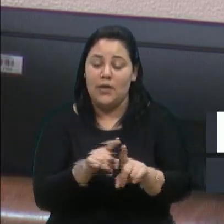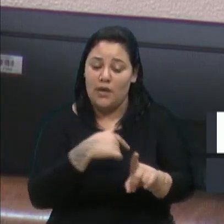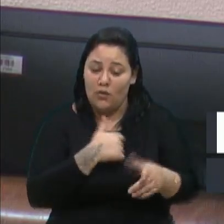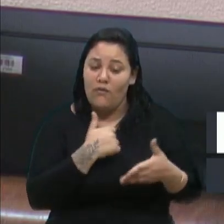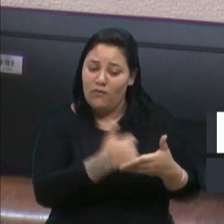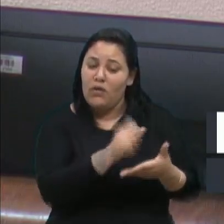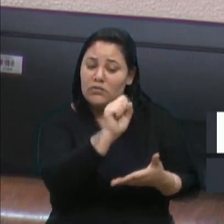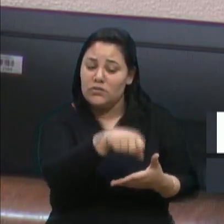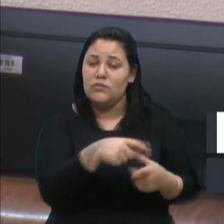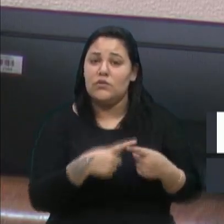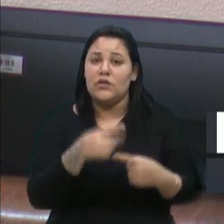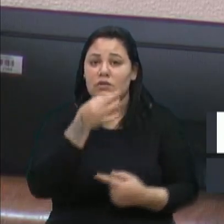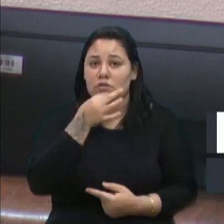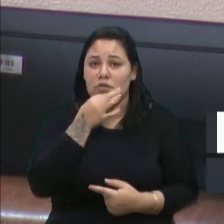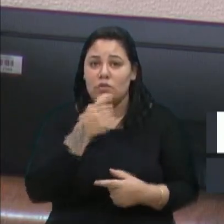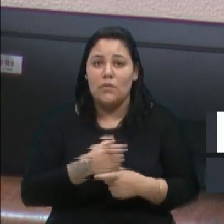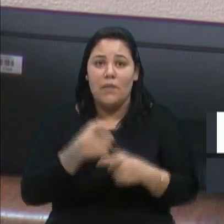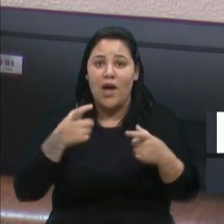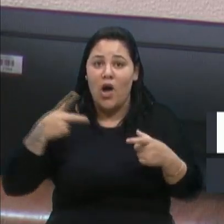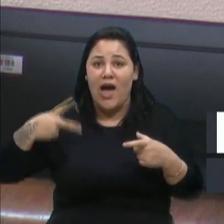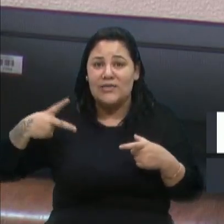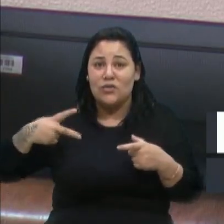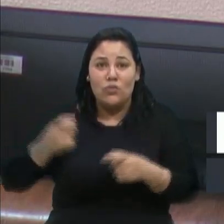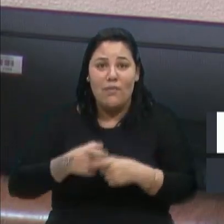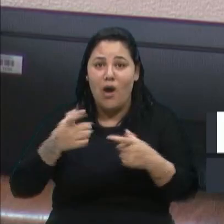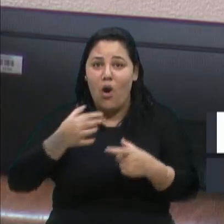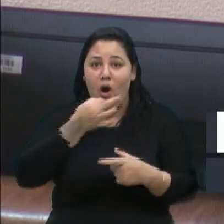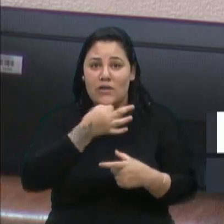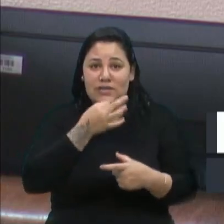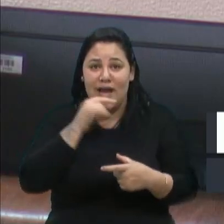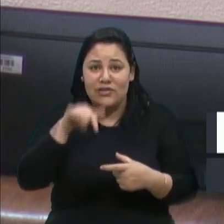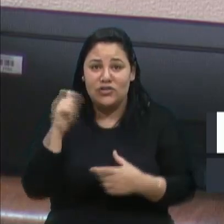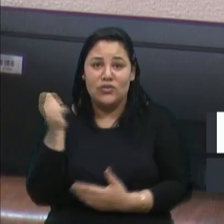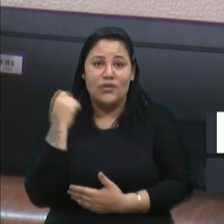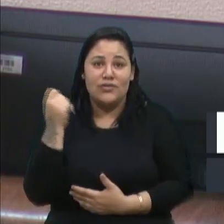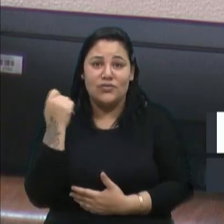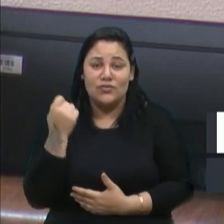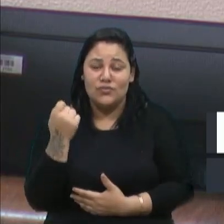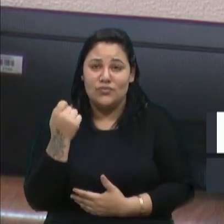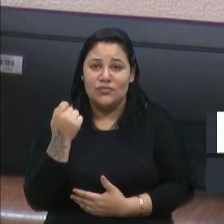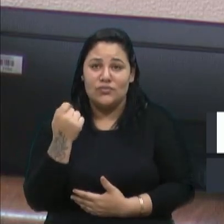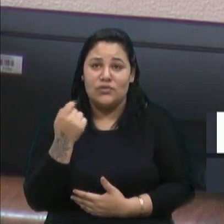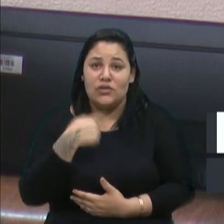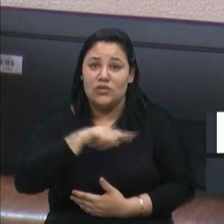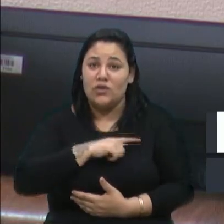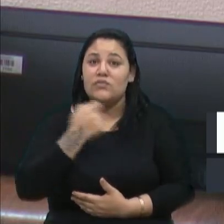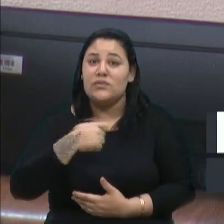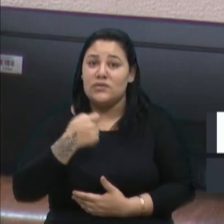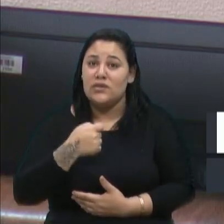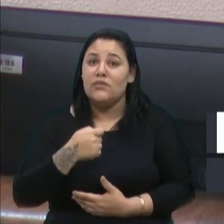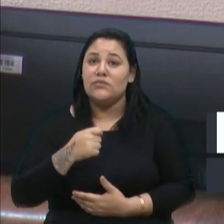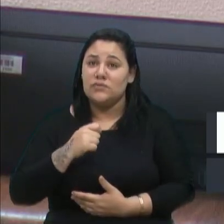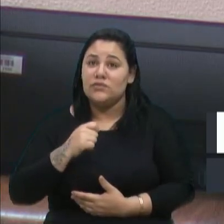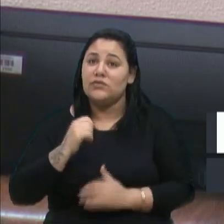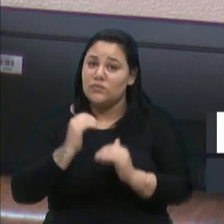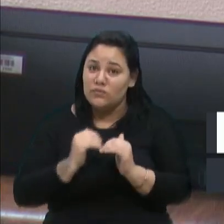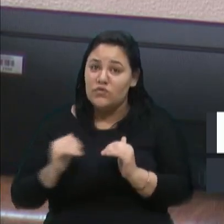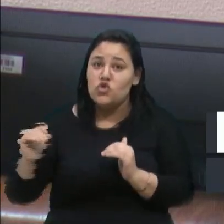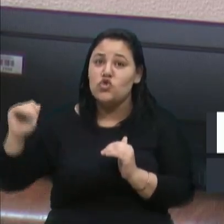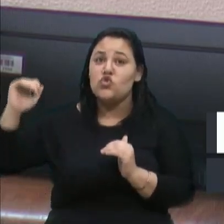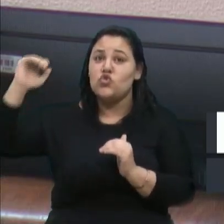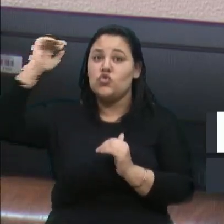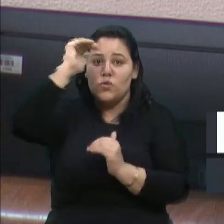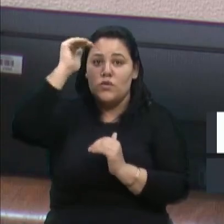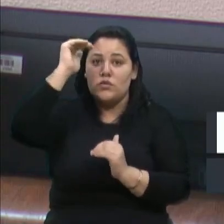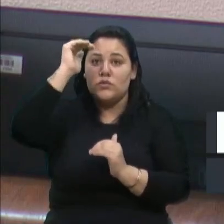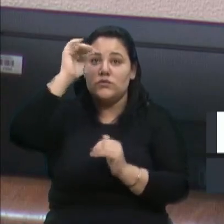Caxias do Sul é a segunda maior cidade do estado do Rio Grande do Sul. E nós precisamos colocar ela num outro patamar. Ou seja,